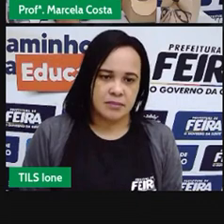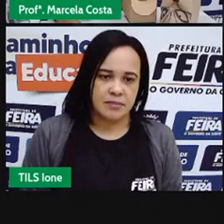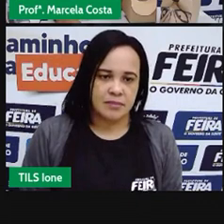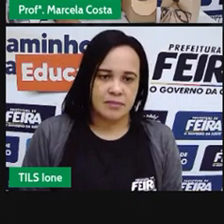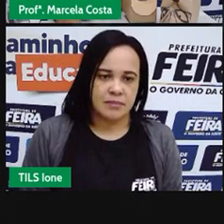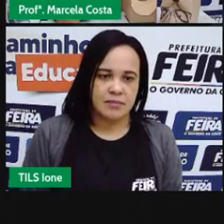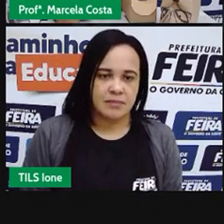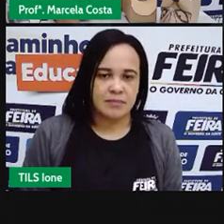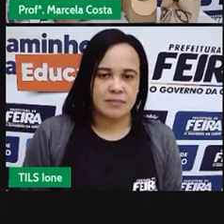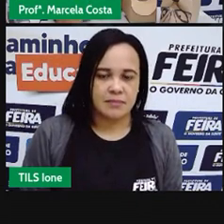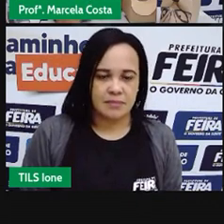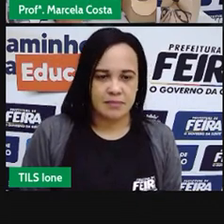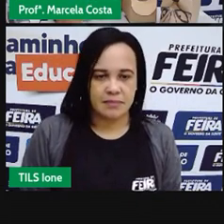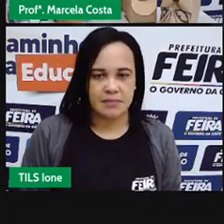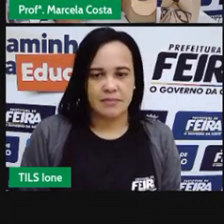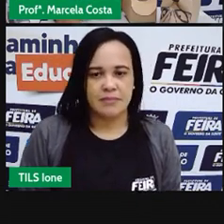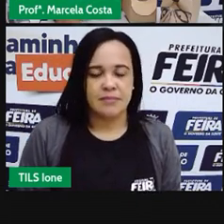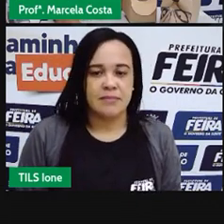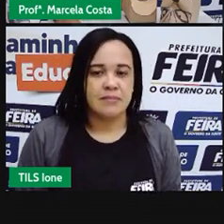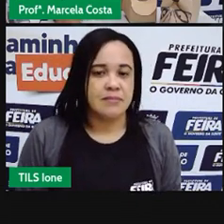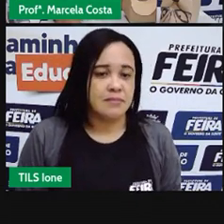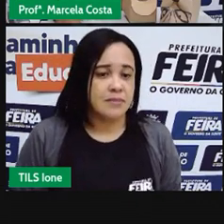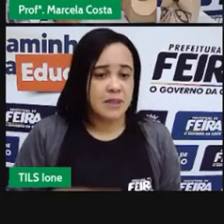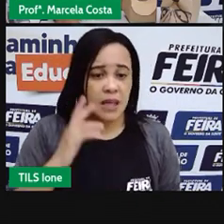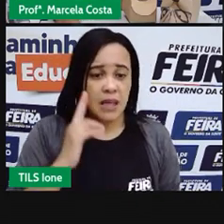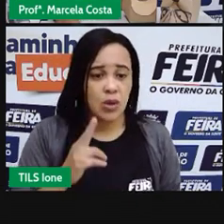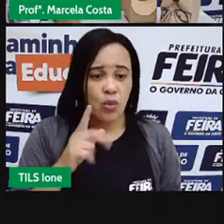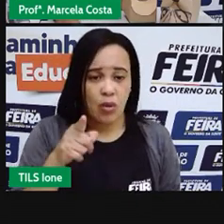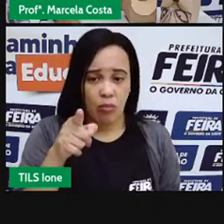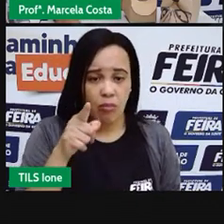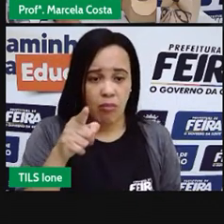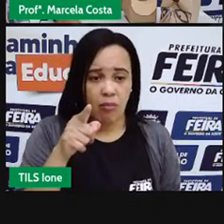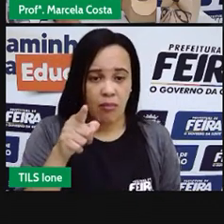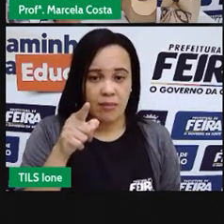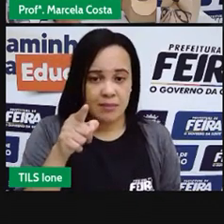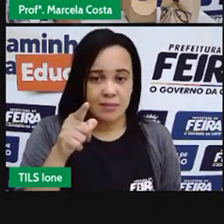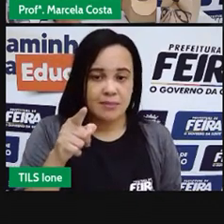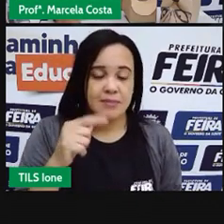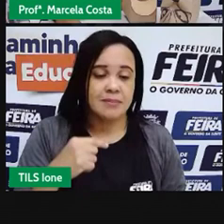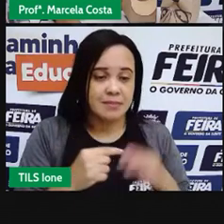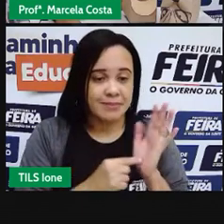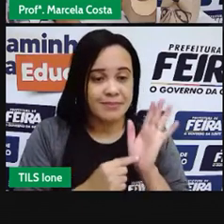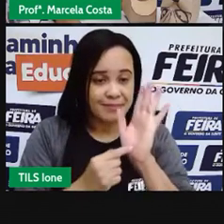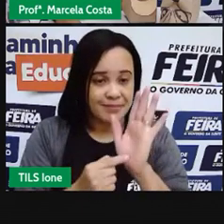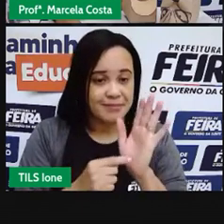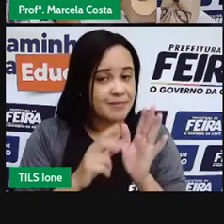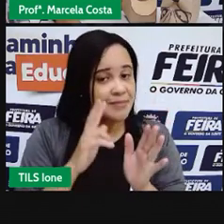Depois que você fez isso, ela vai ficar assim, ó, como mostra a imagem.